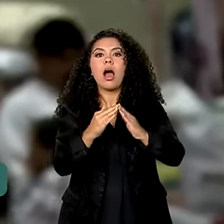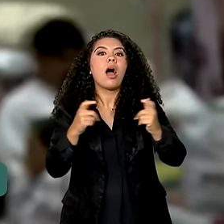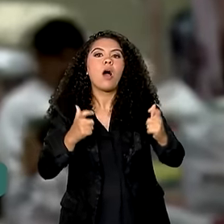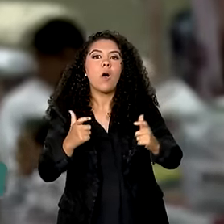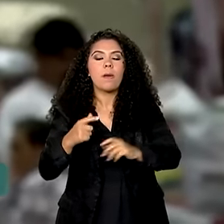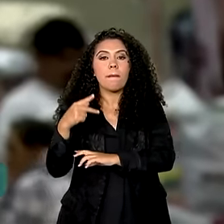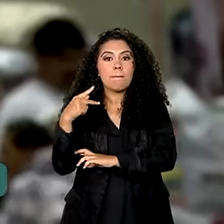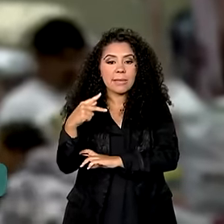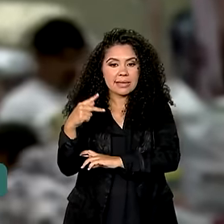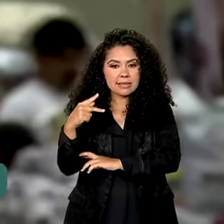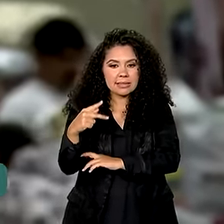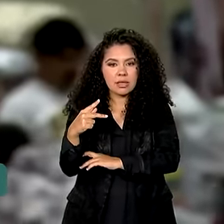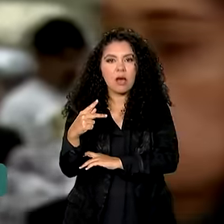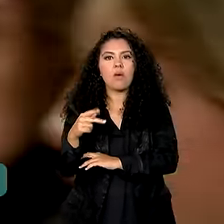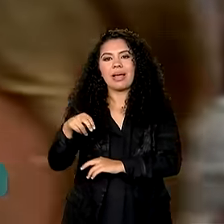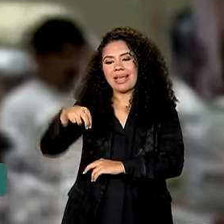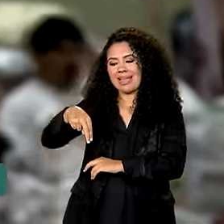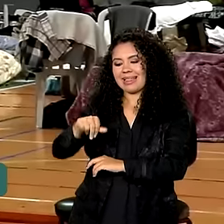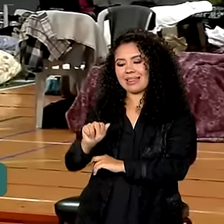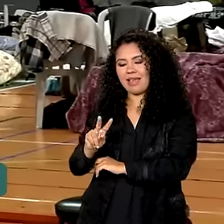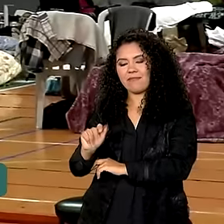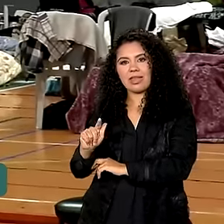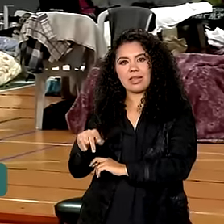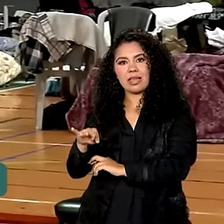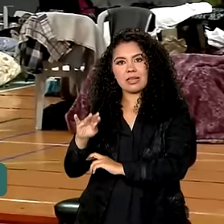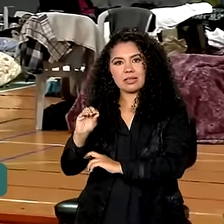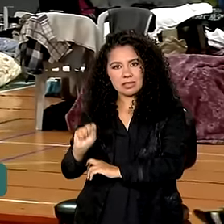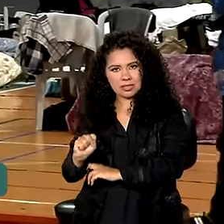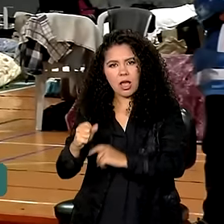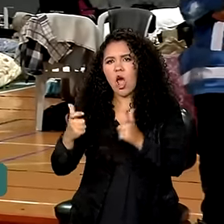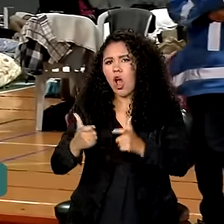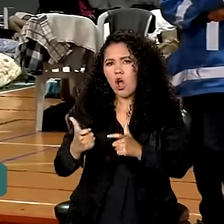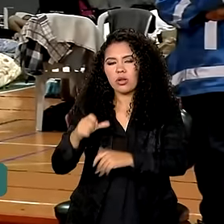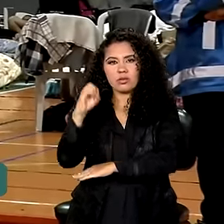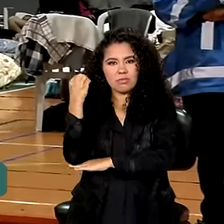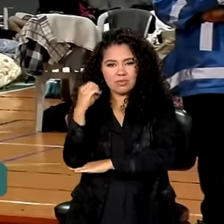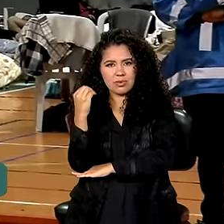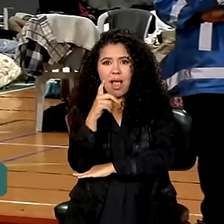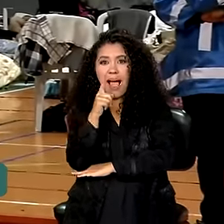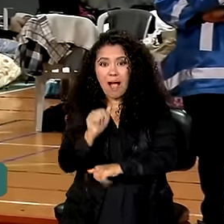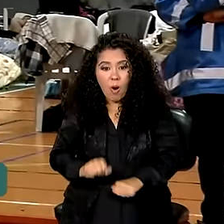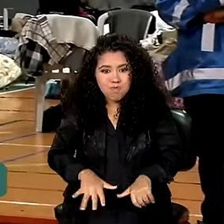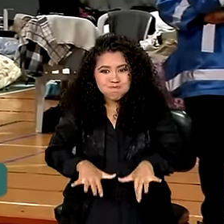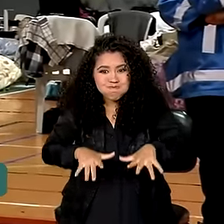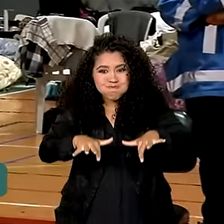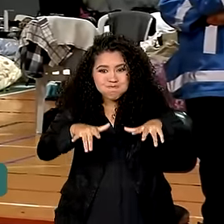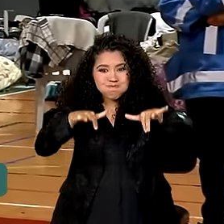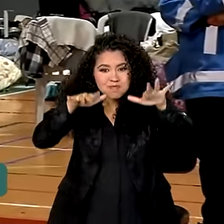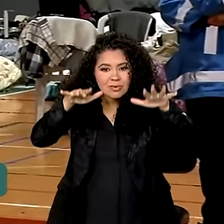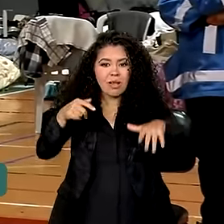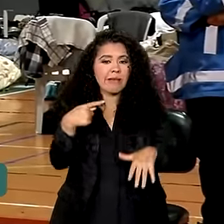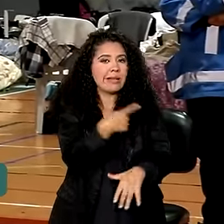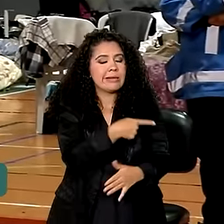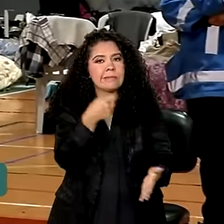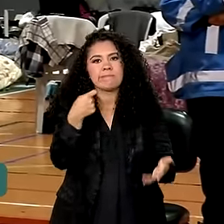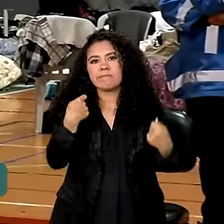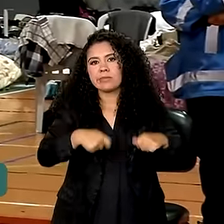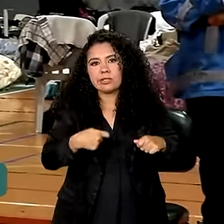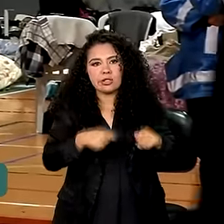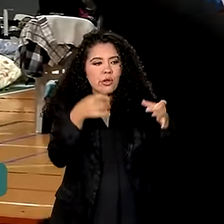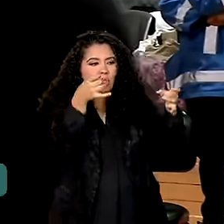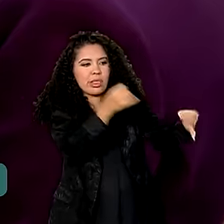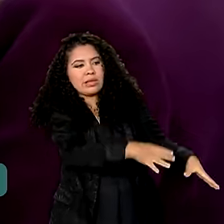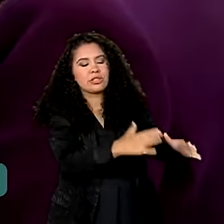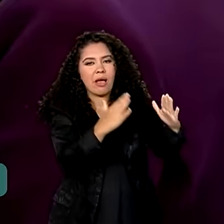bairro Navegantes, em Porto Alegre. O local foi tomado pela água e ela obrigada a deixar a